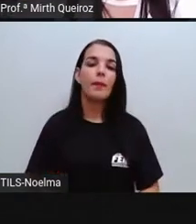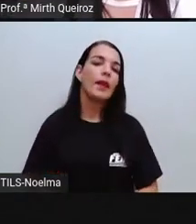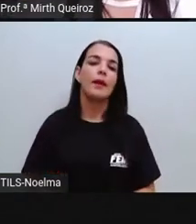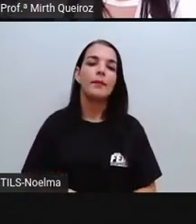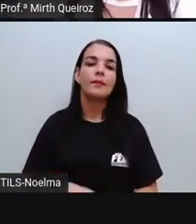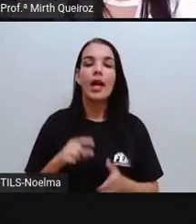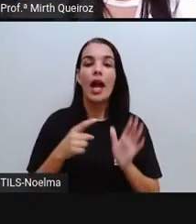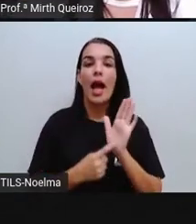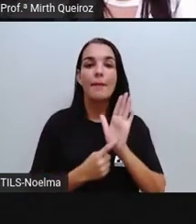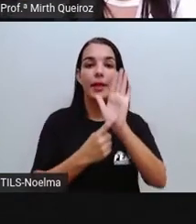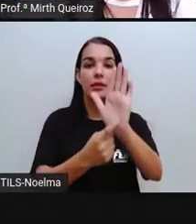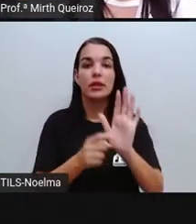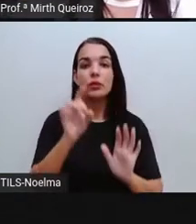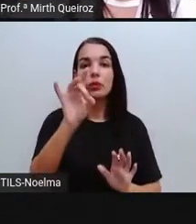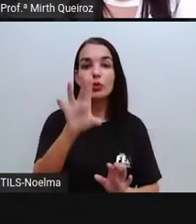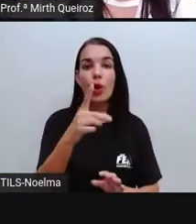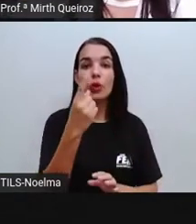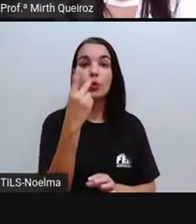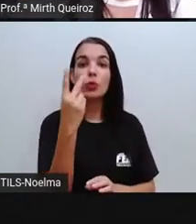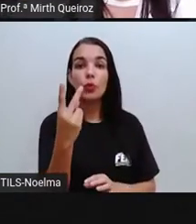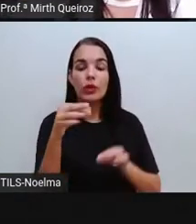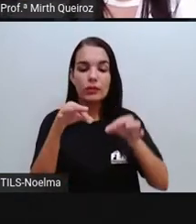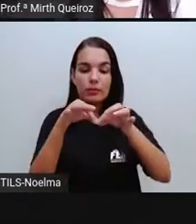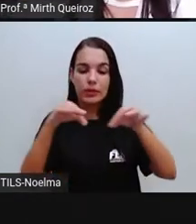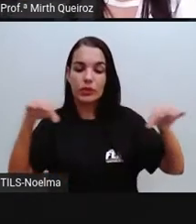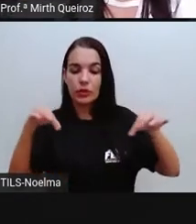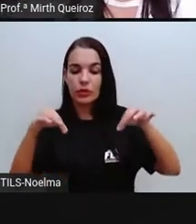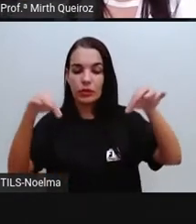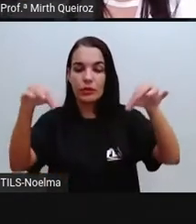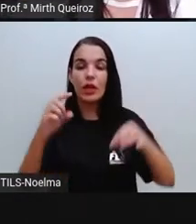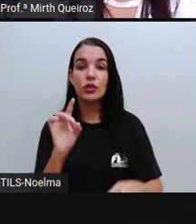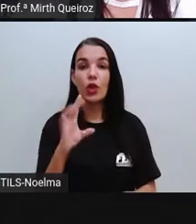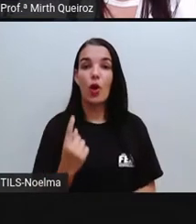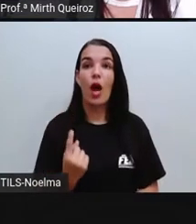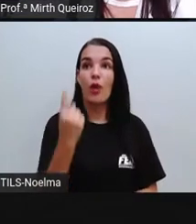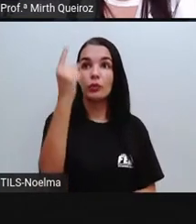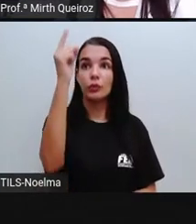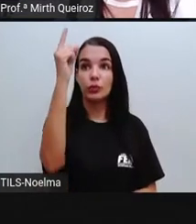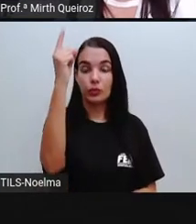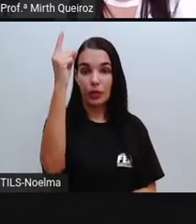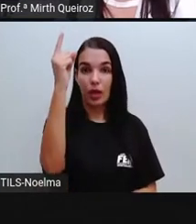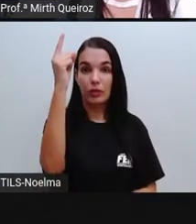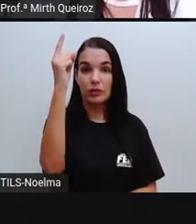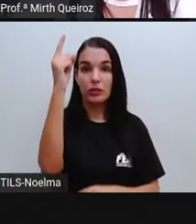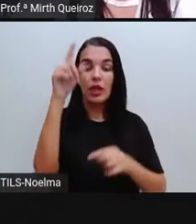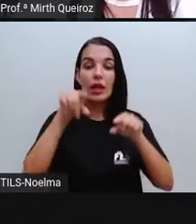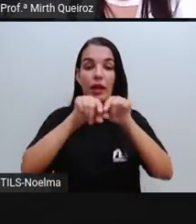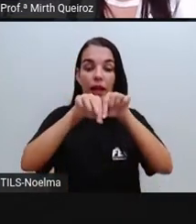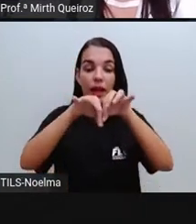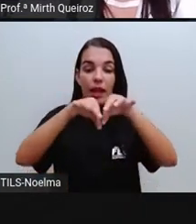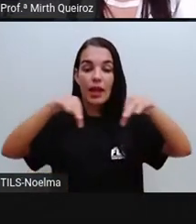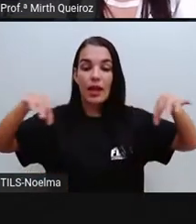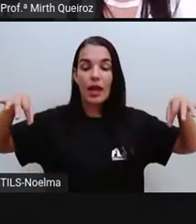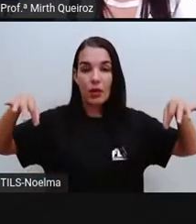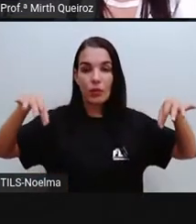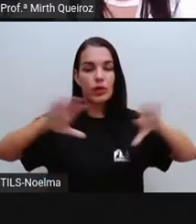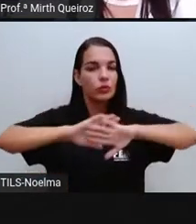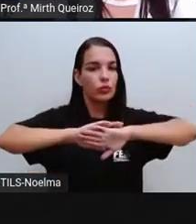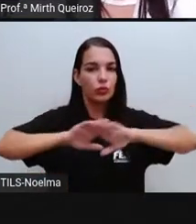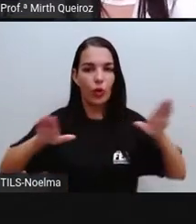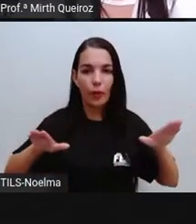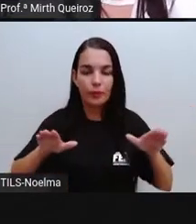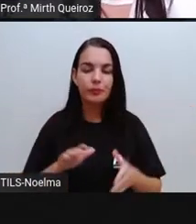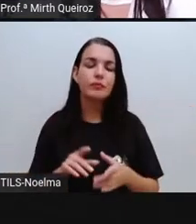apresentam apenas duas medidas, né? Que seria a altura, que é o comprimento, e a largura, certo?